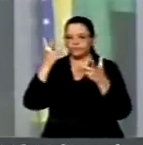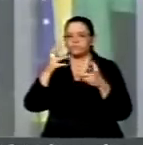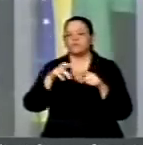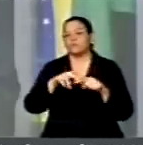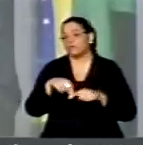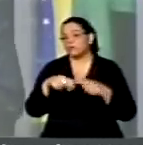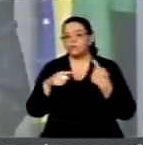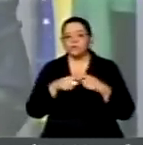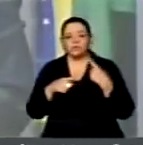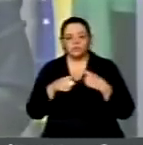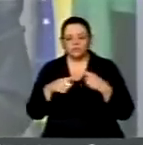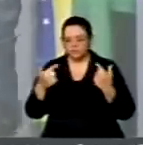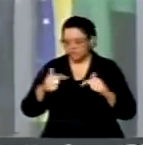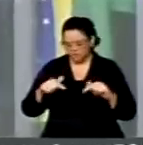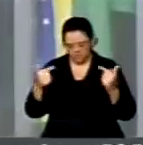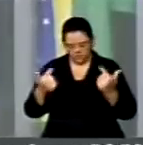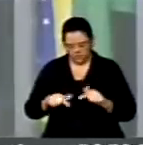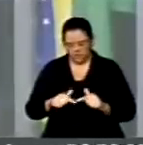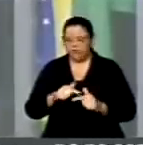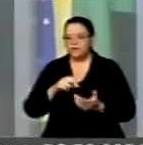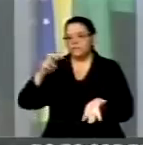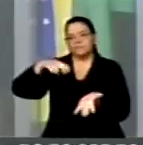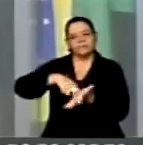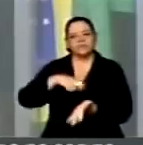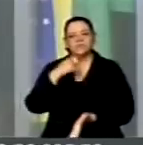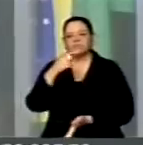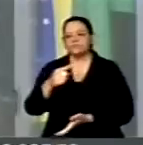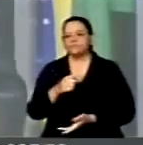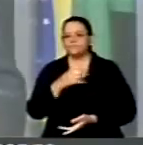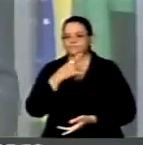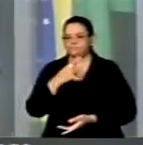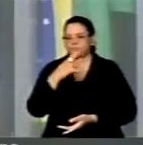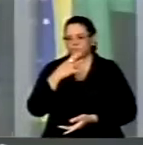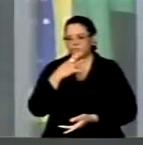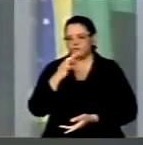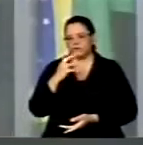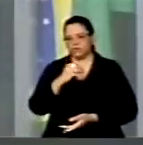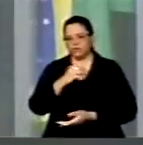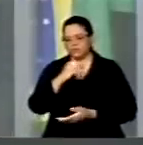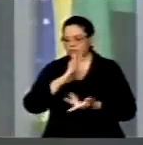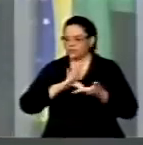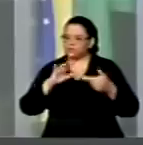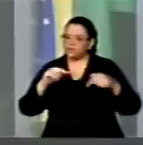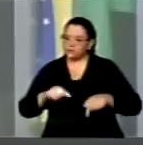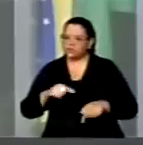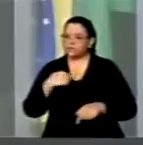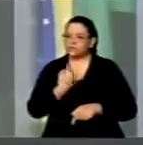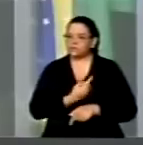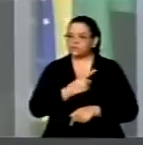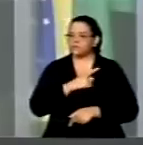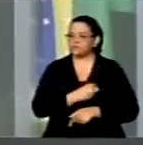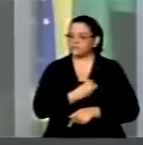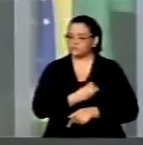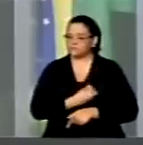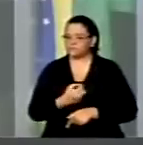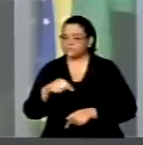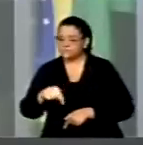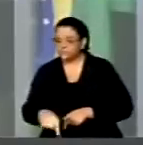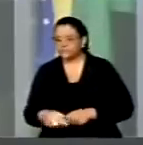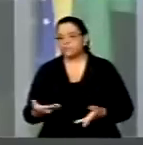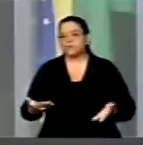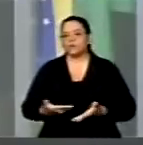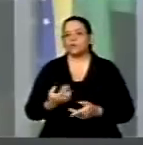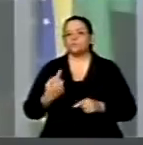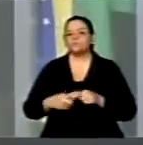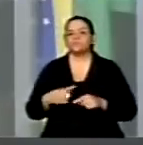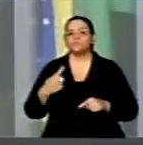essa no arrepio do que é de conhecimento de toda esta causa, que nós estamos aqui incorrendo